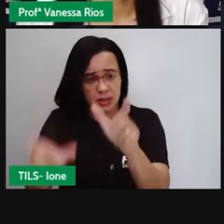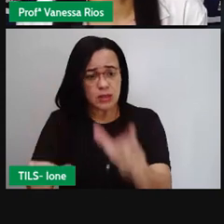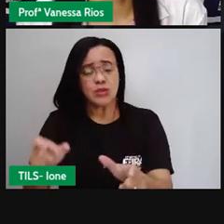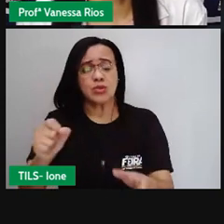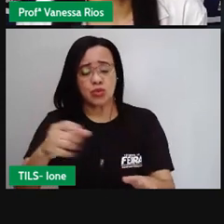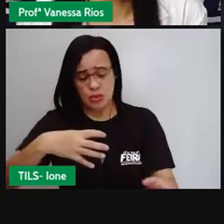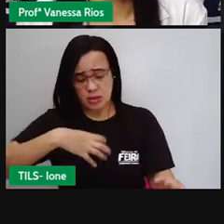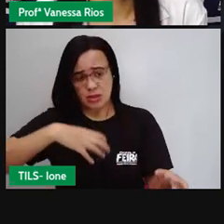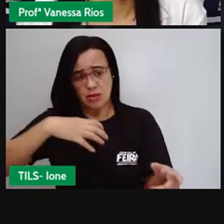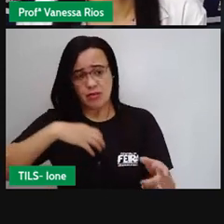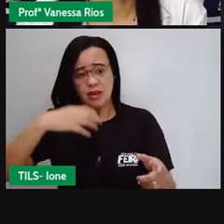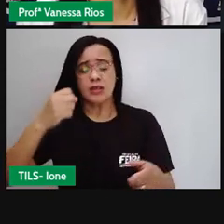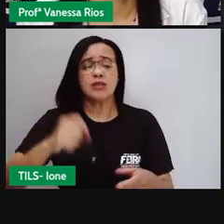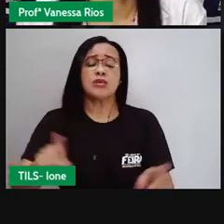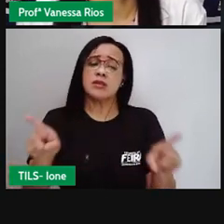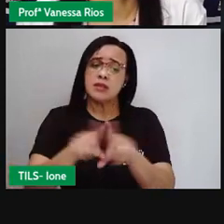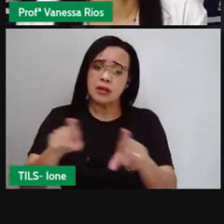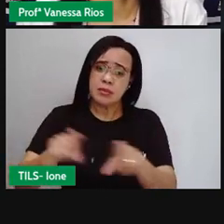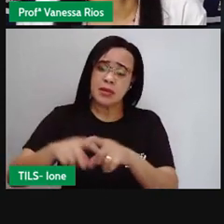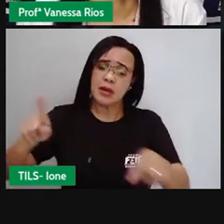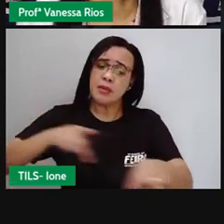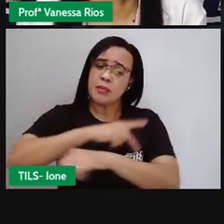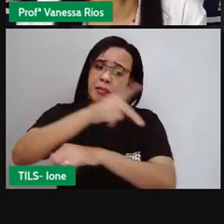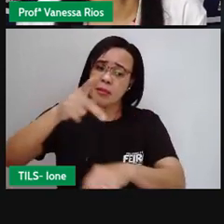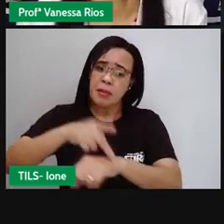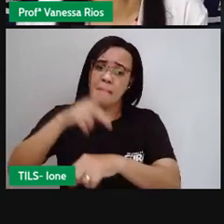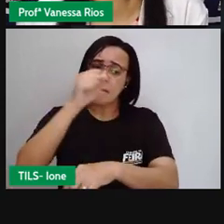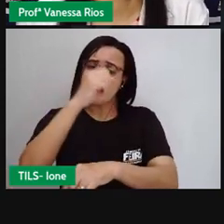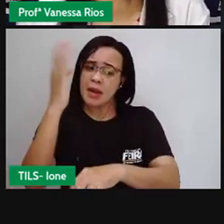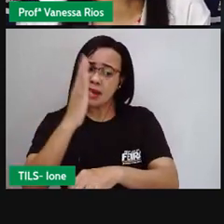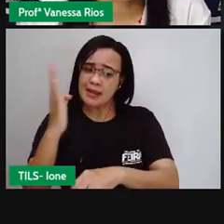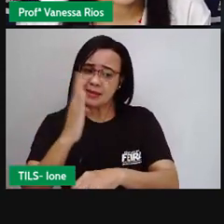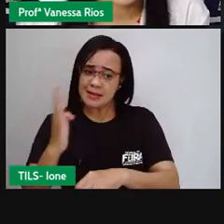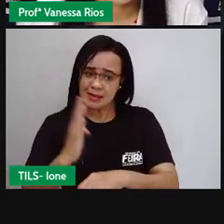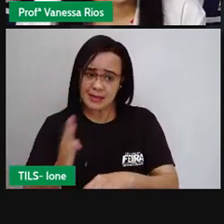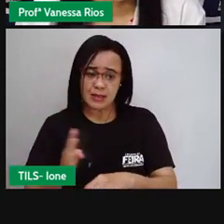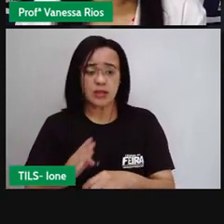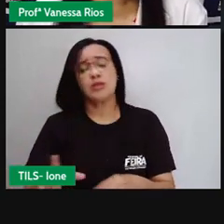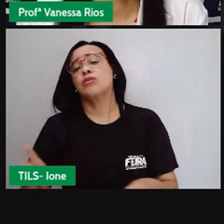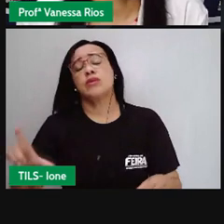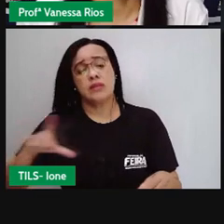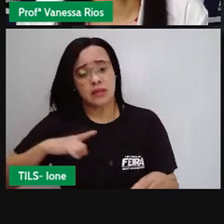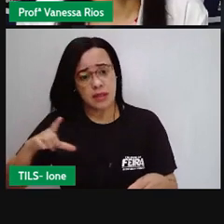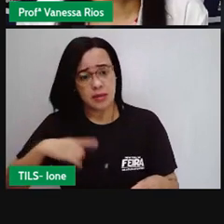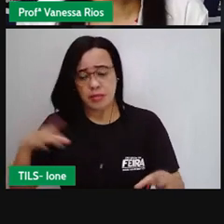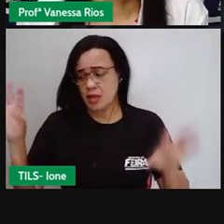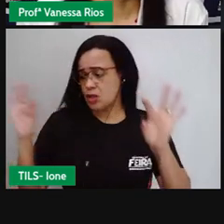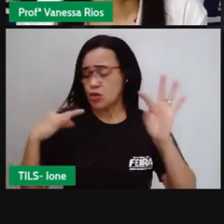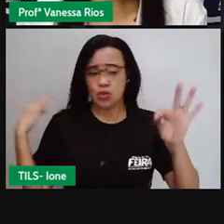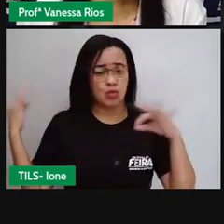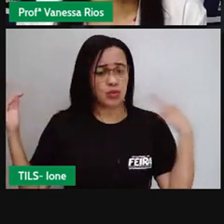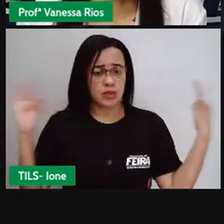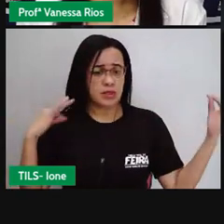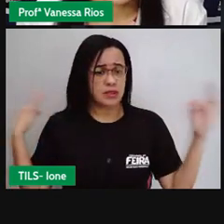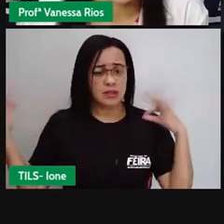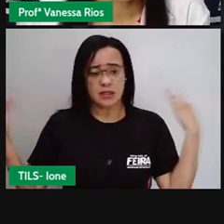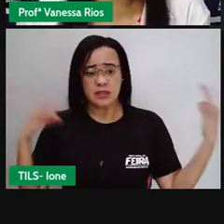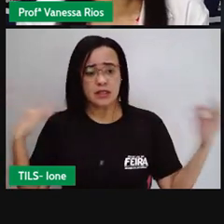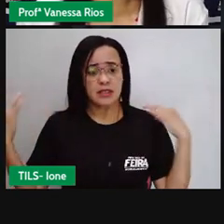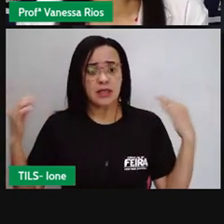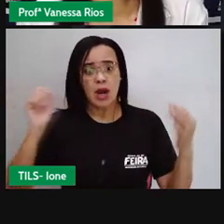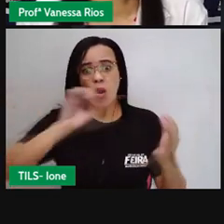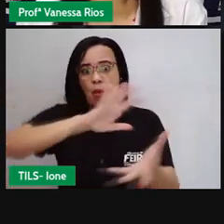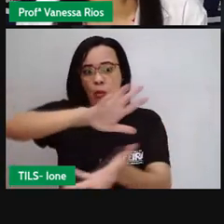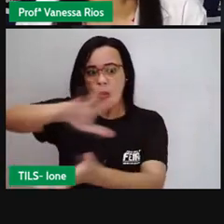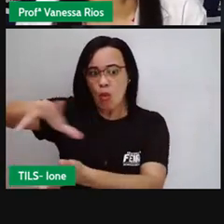Salvador também recebe aí a visita de turistas do mundo inteiro. Principalmente no período do Carnaval,